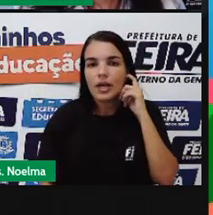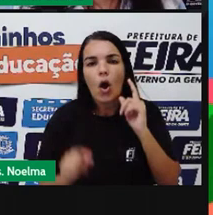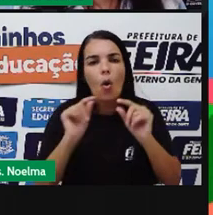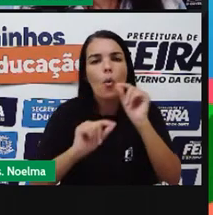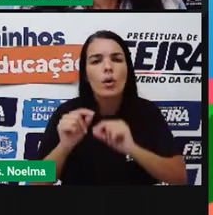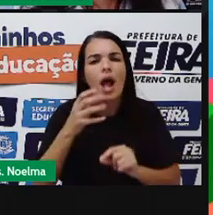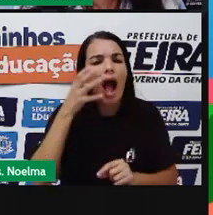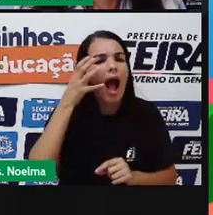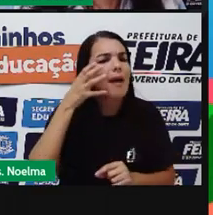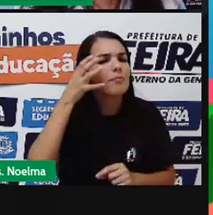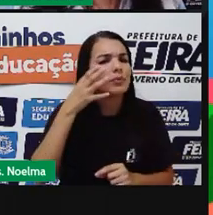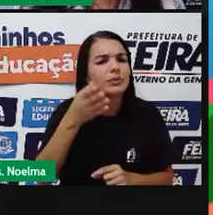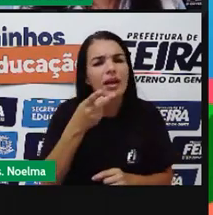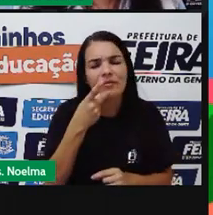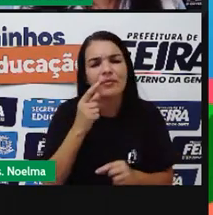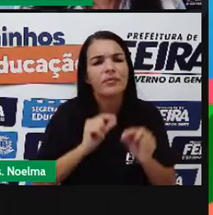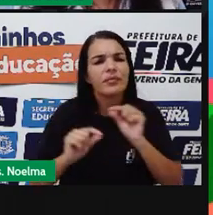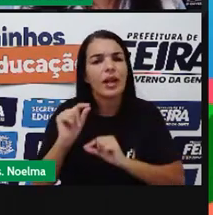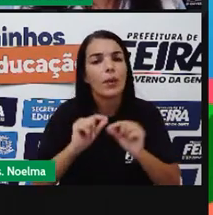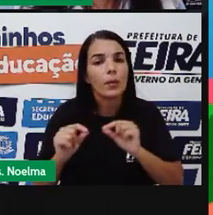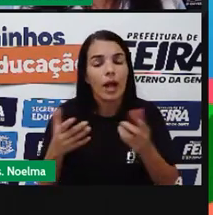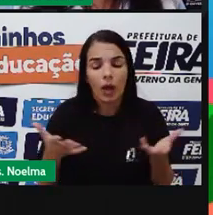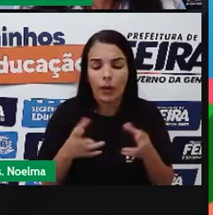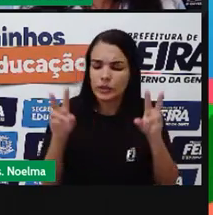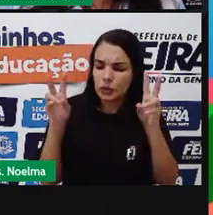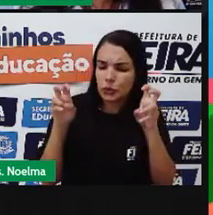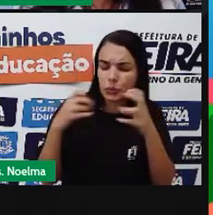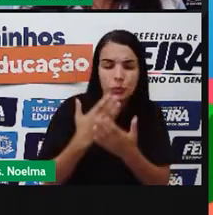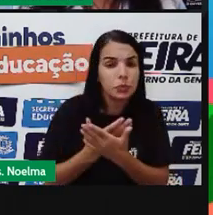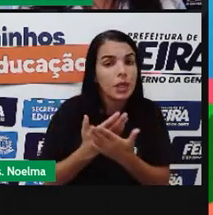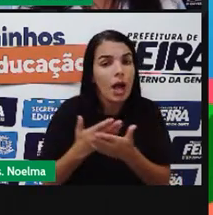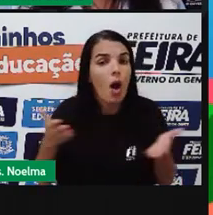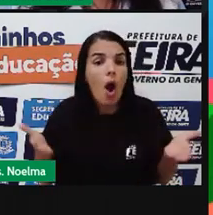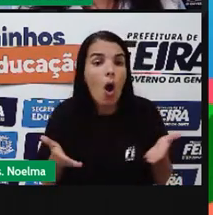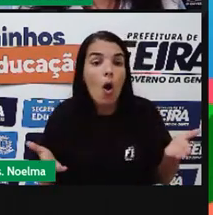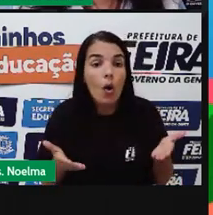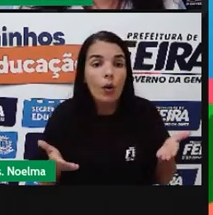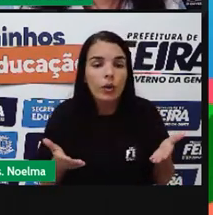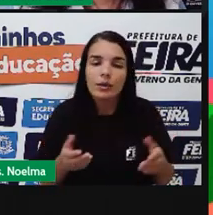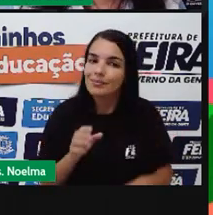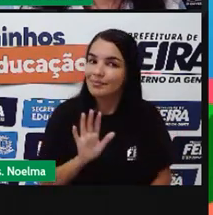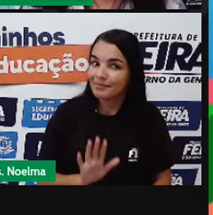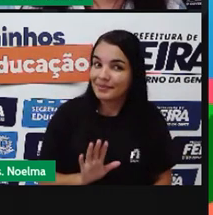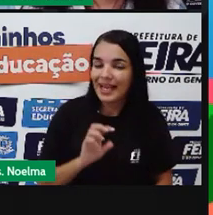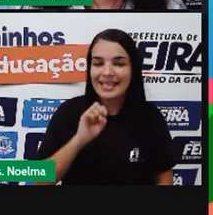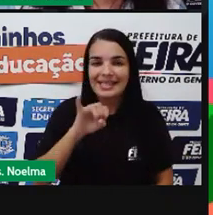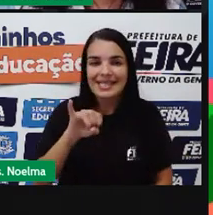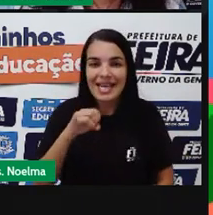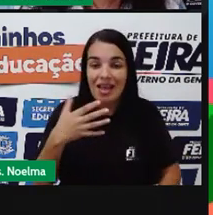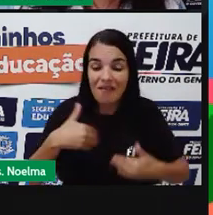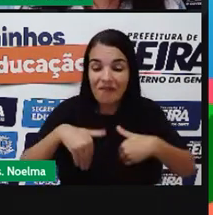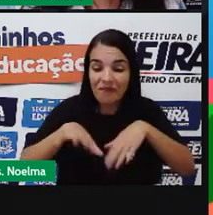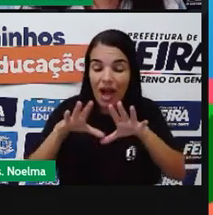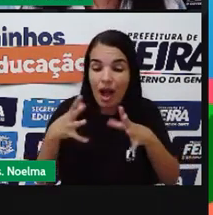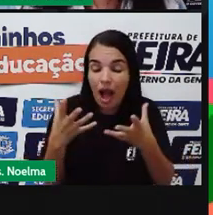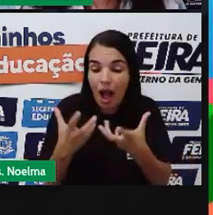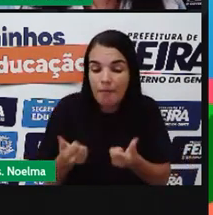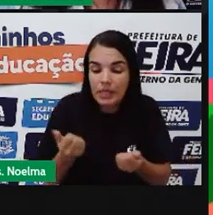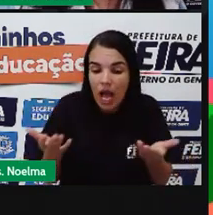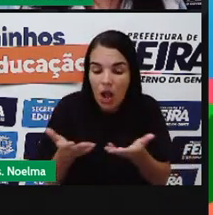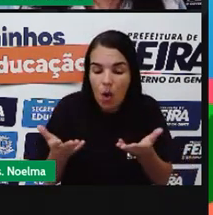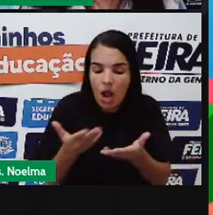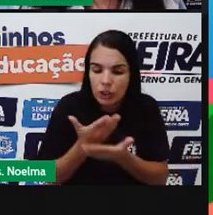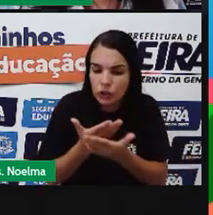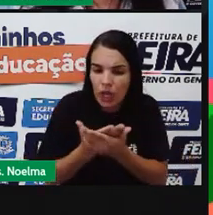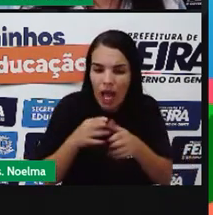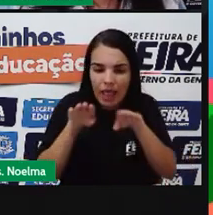o que Que essa canção Ela tem a ver Com o que estudaremos Hoje? Se nós vamos estudar Sobre a desigualdade Social No Brasil